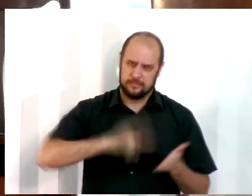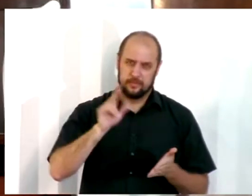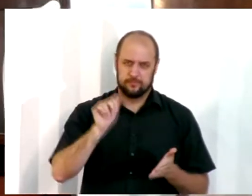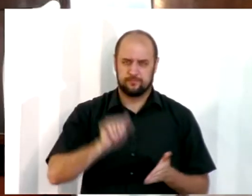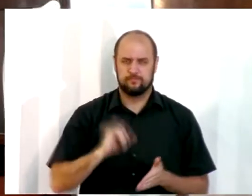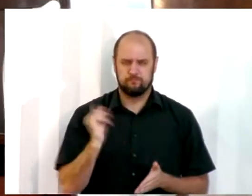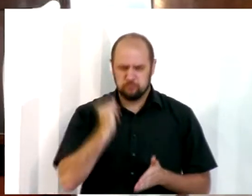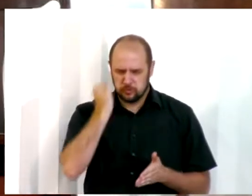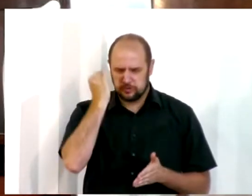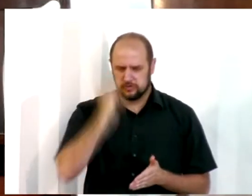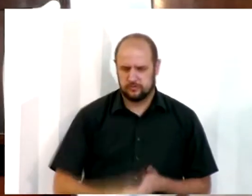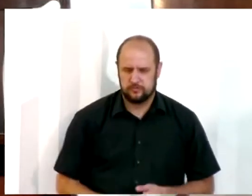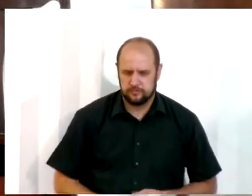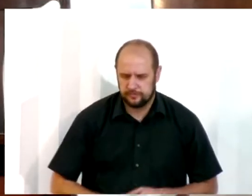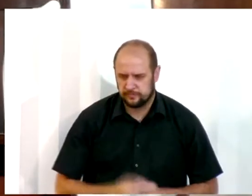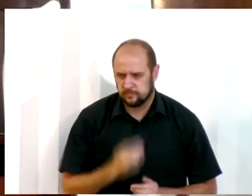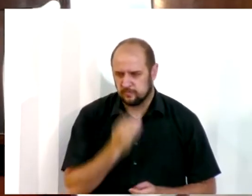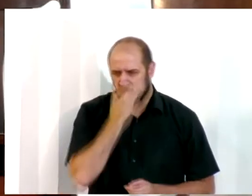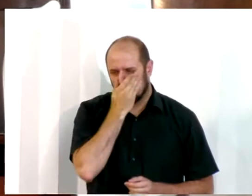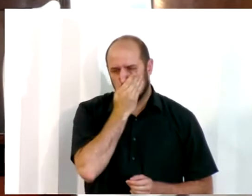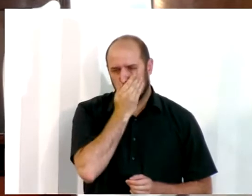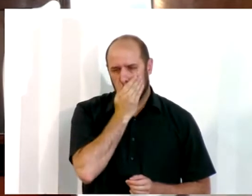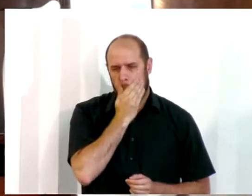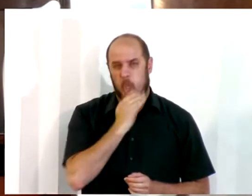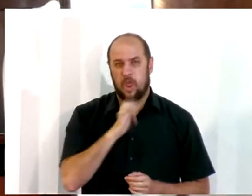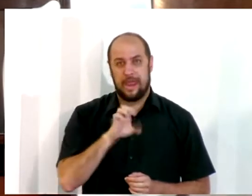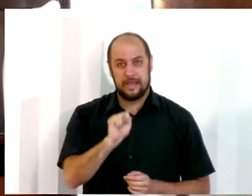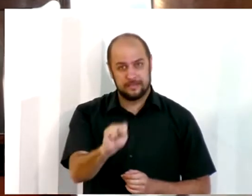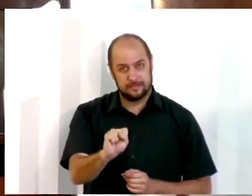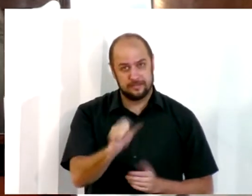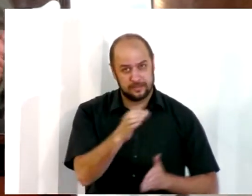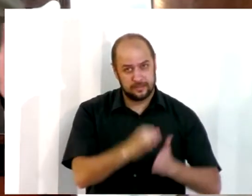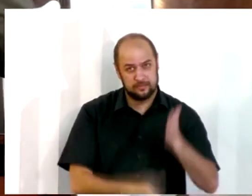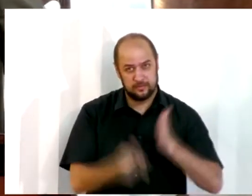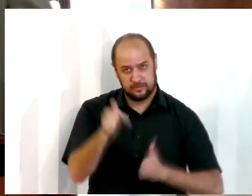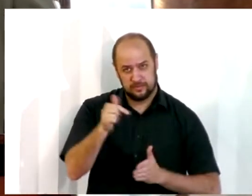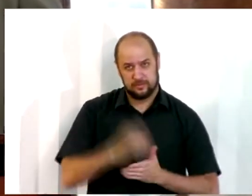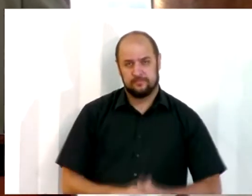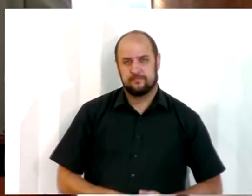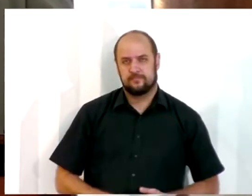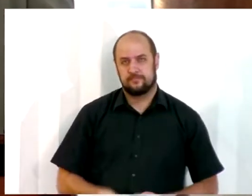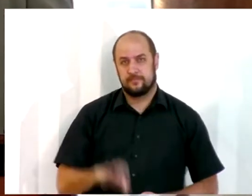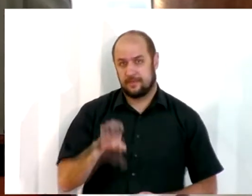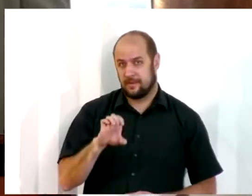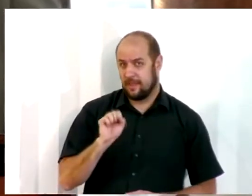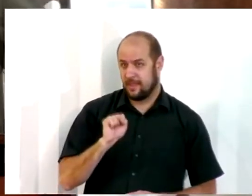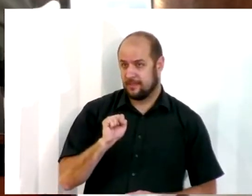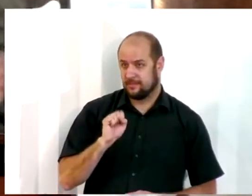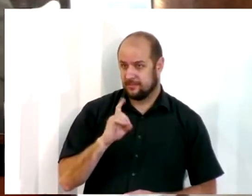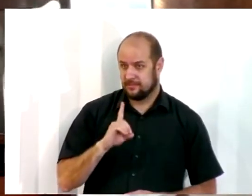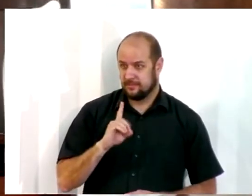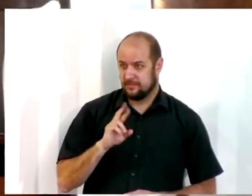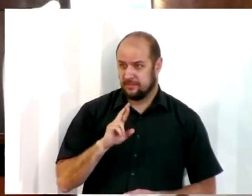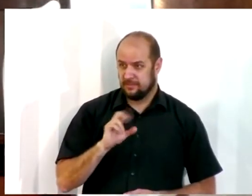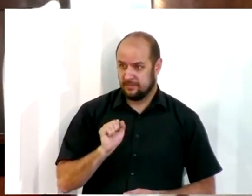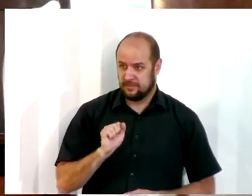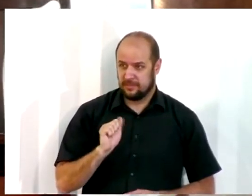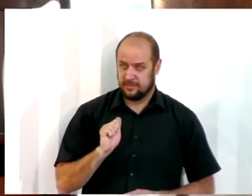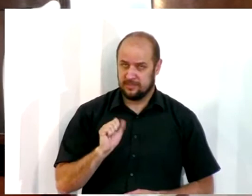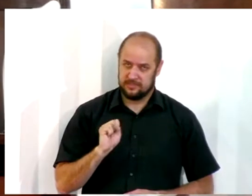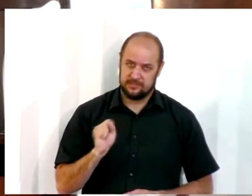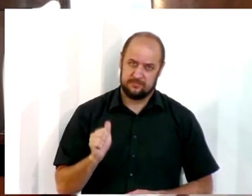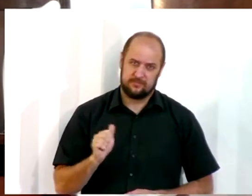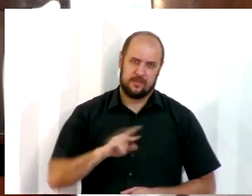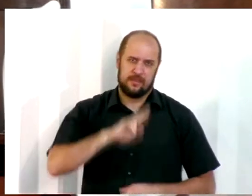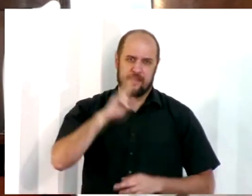significativo. Esdras, capítulo 7. Alguns preferem chamar Esdras, não é? Se você é do Rio de Janeiro ou de alguma